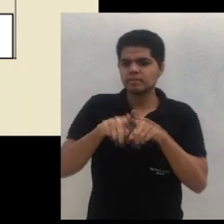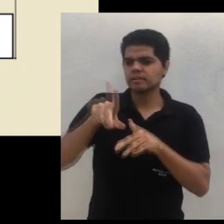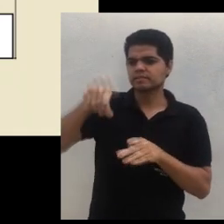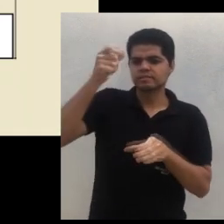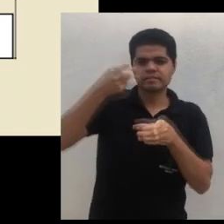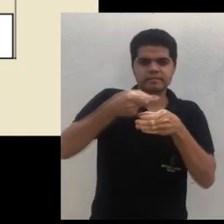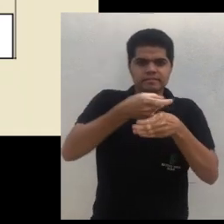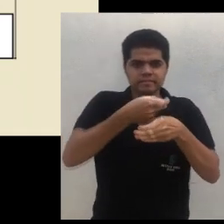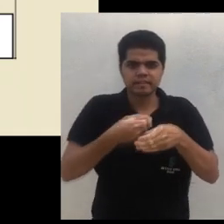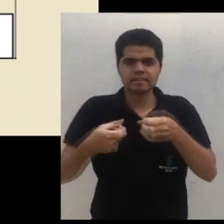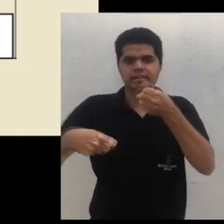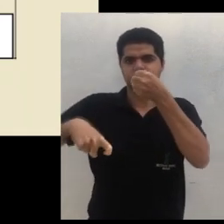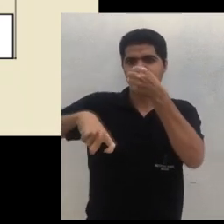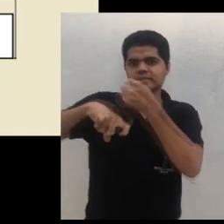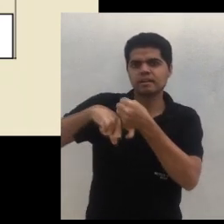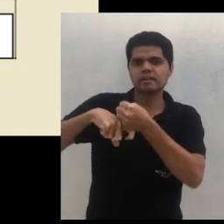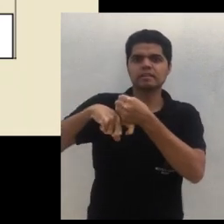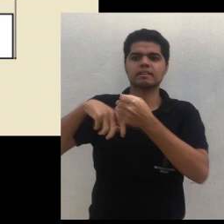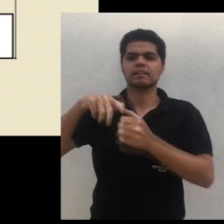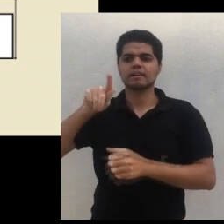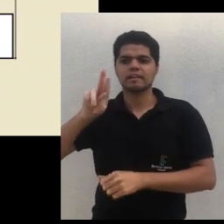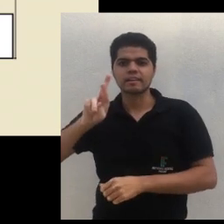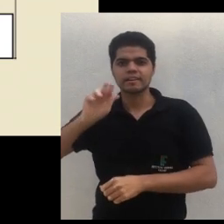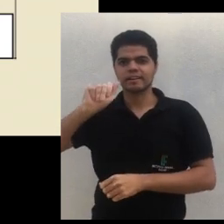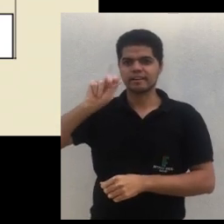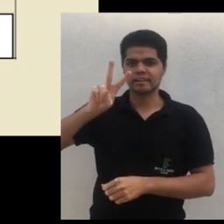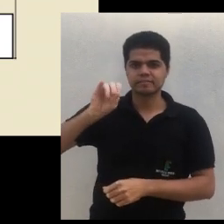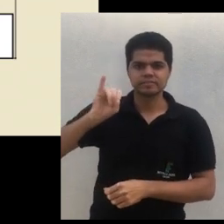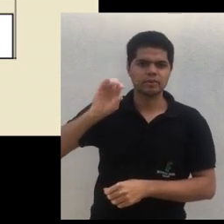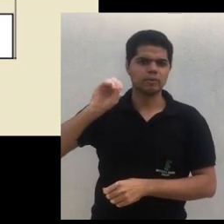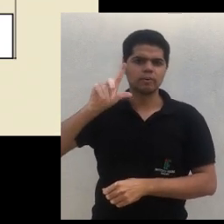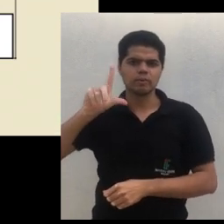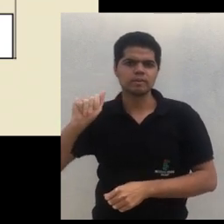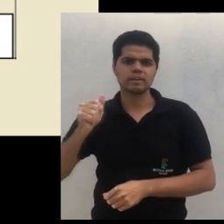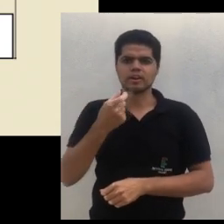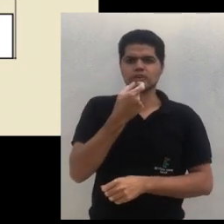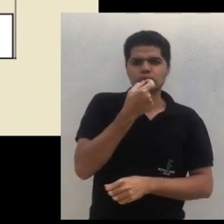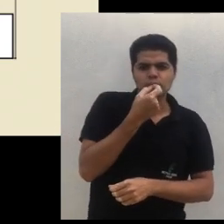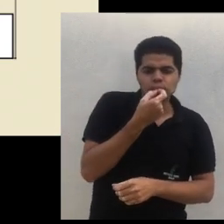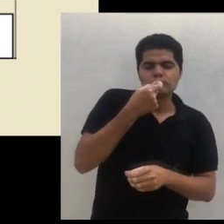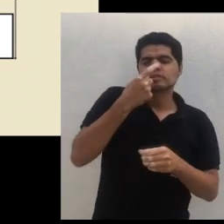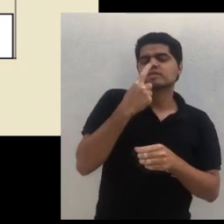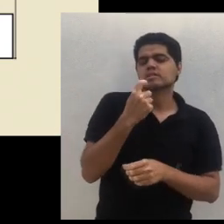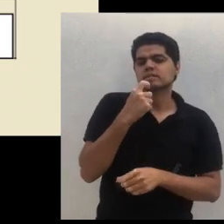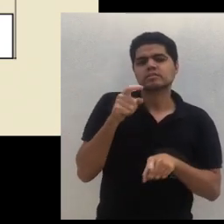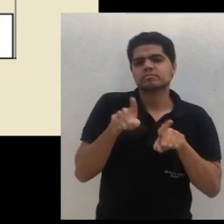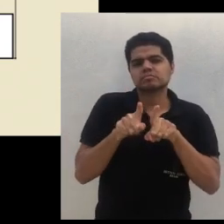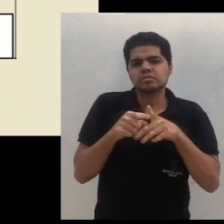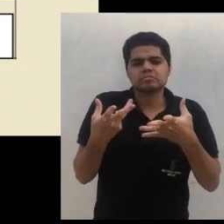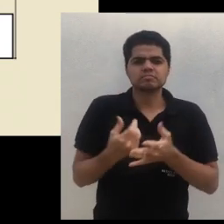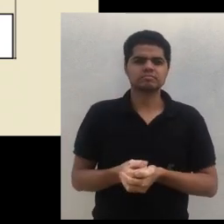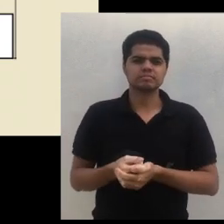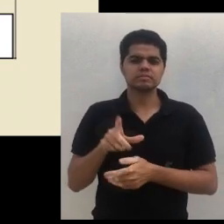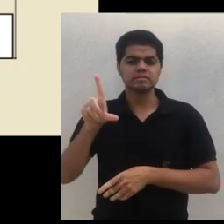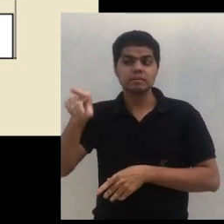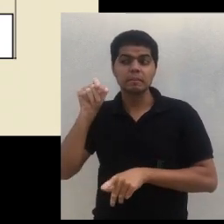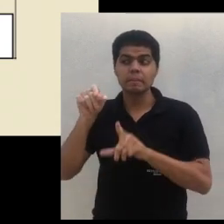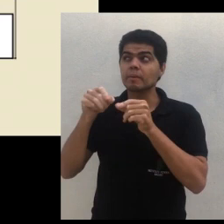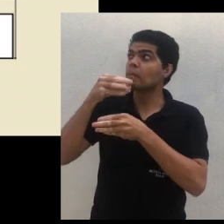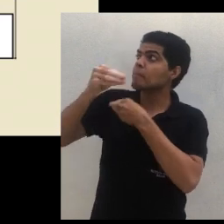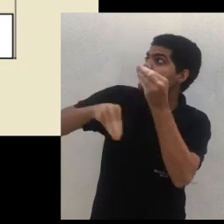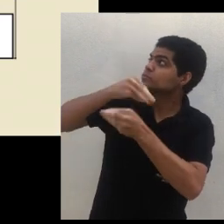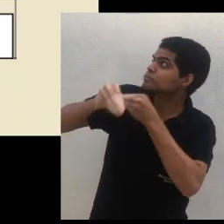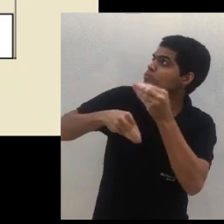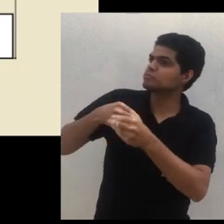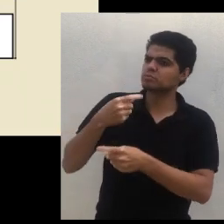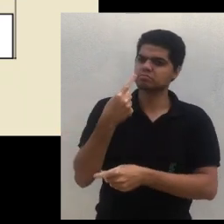também misturo aqui dois tipos de espécies ou três, né? Aí você vai escolher para também haver uma diversidade.